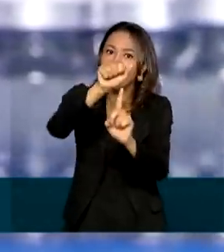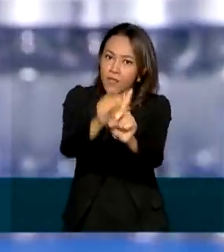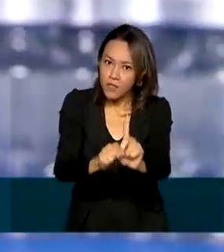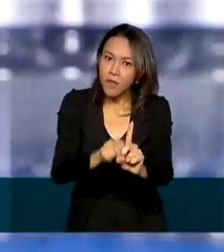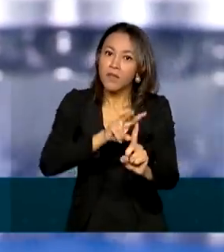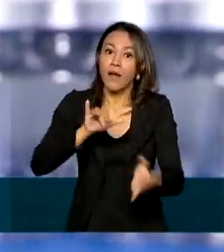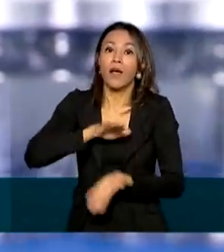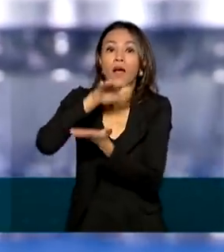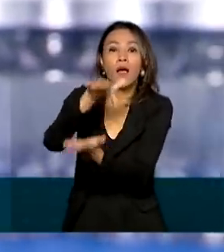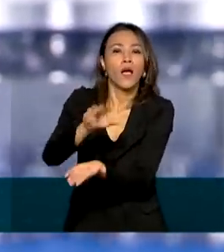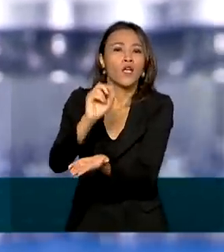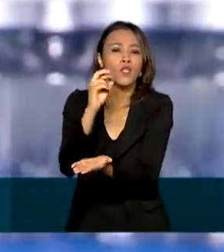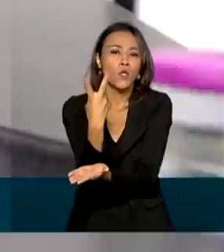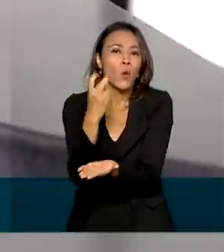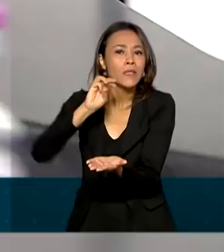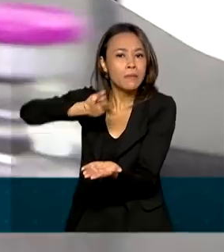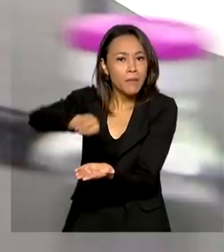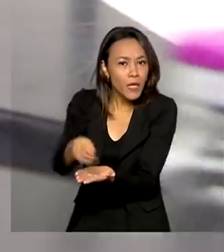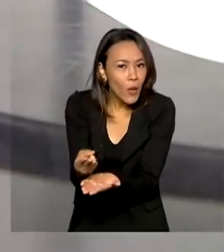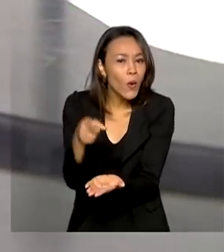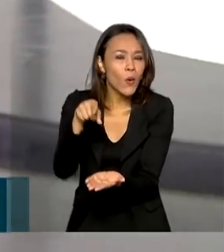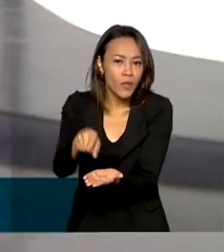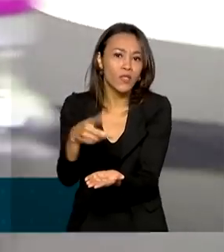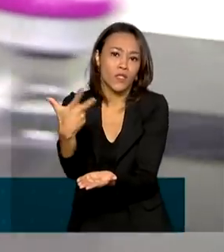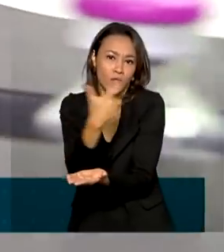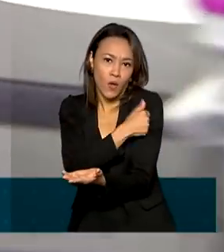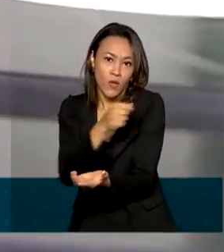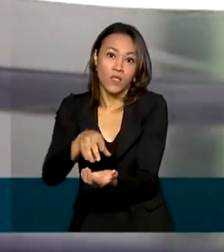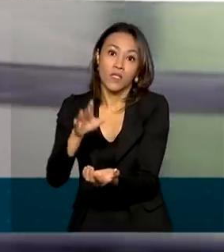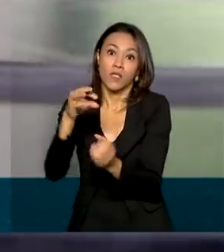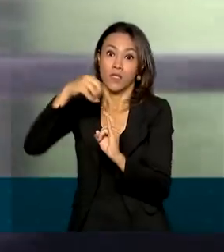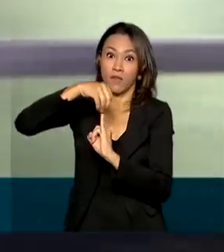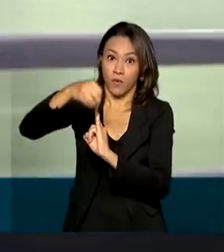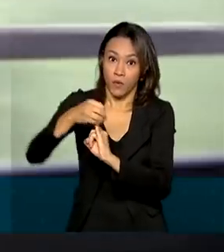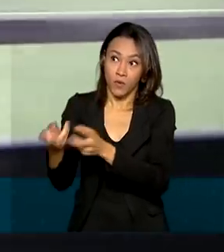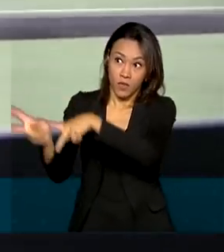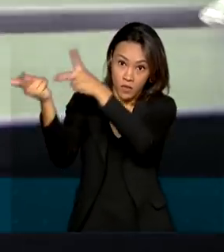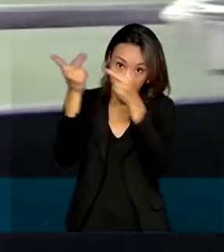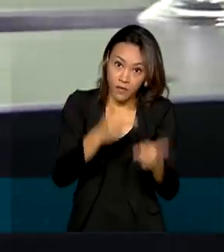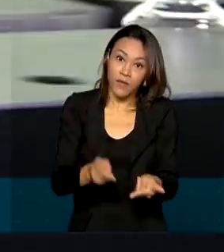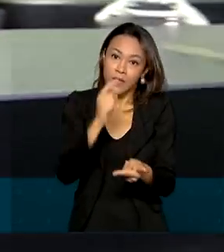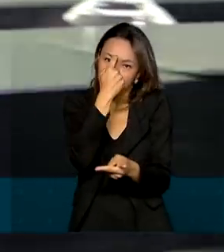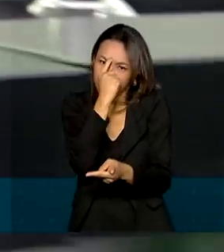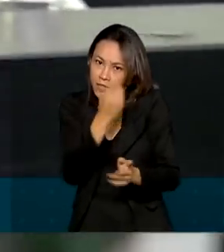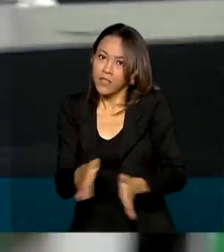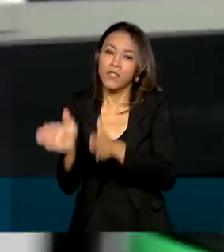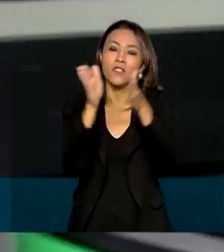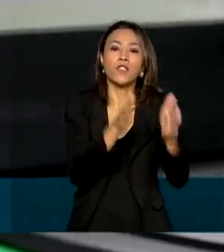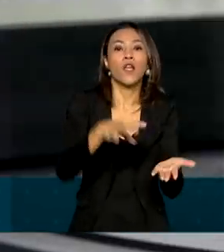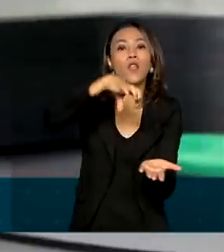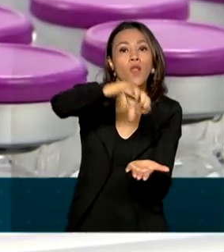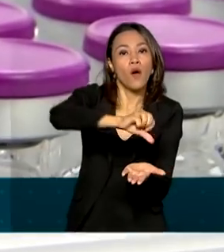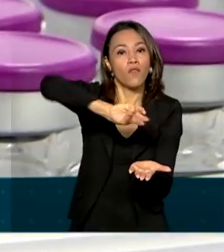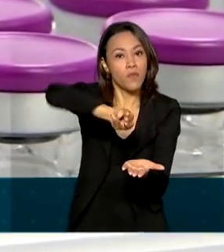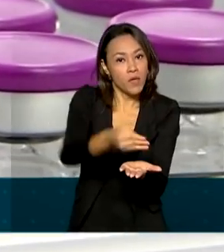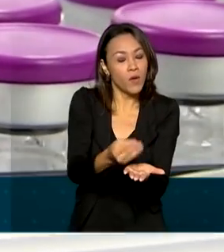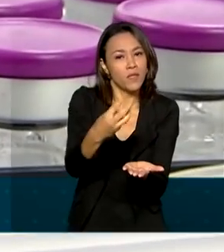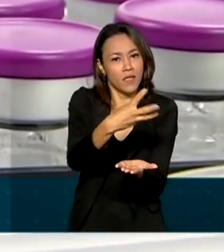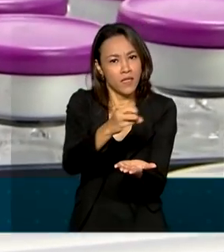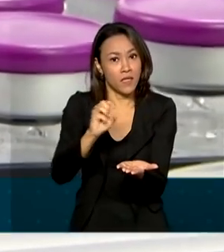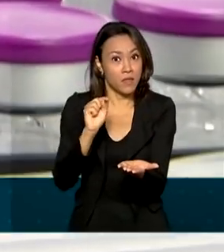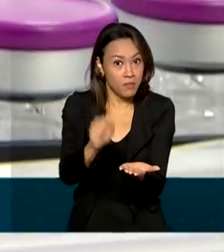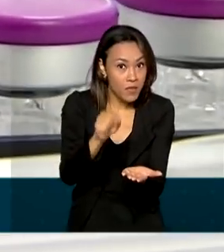Serão 2 milhões de doses da AstraZeneca Fiocruz, importadas da Índia, e 9,3 milhões de da